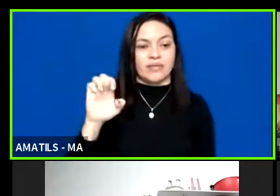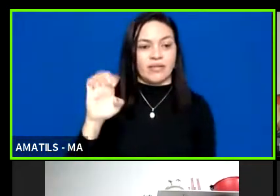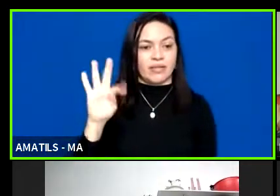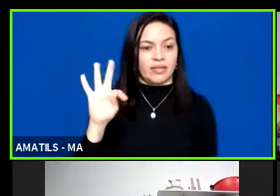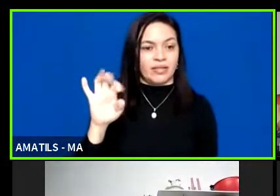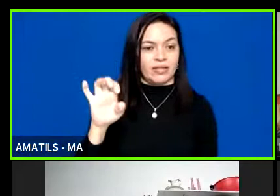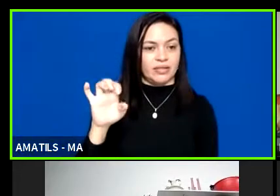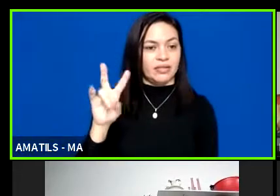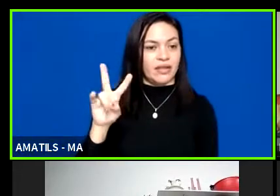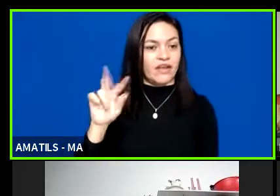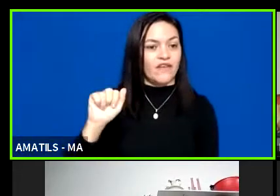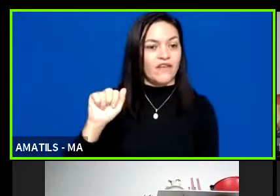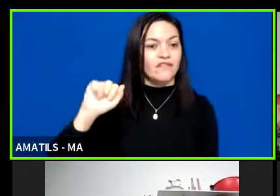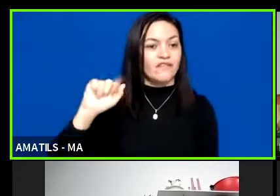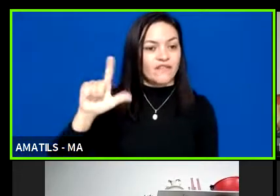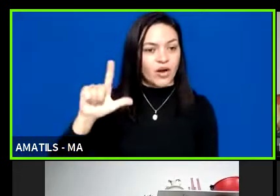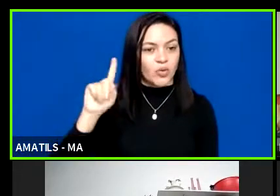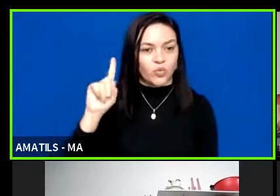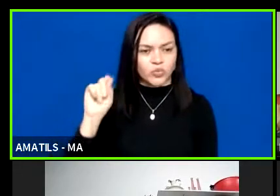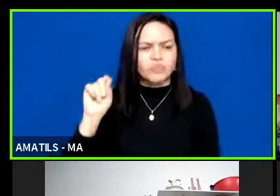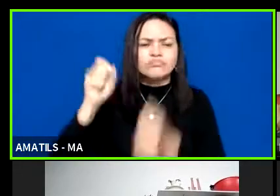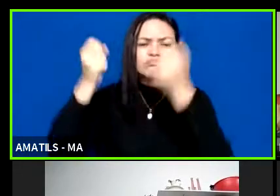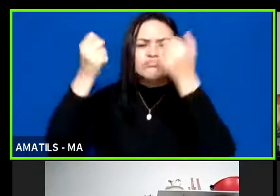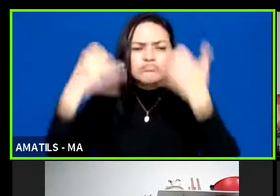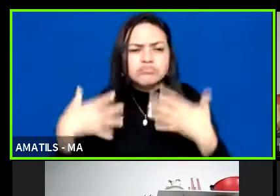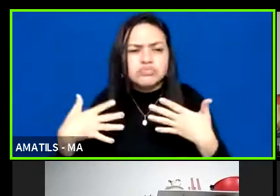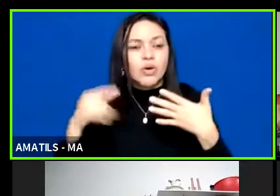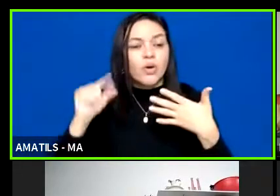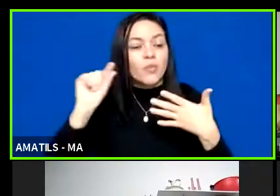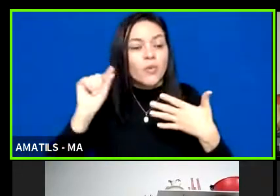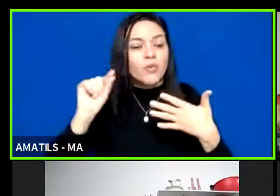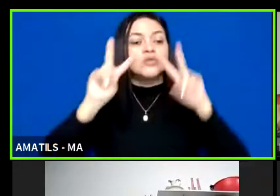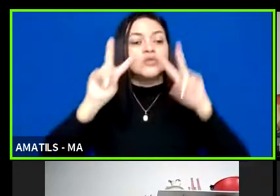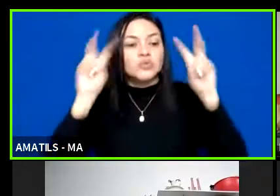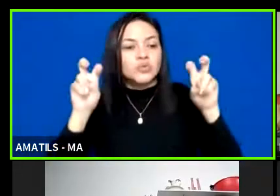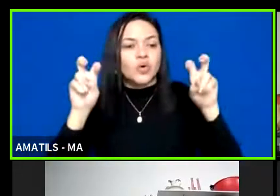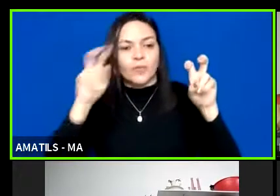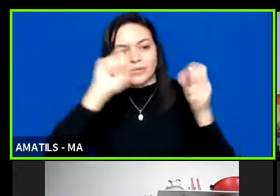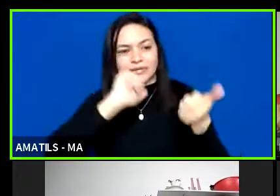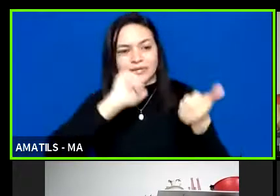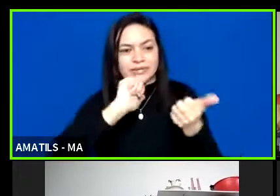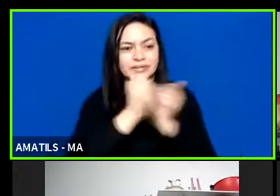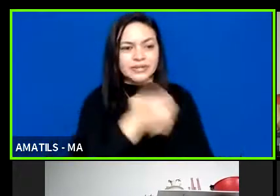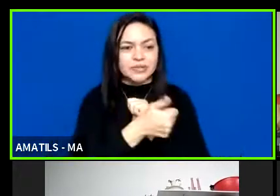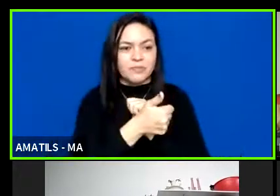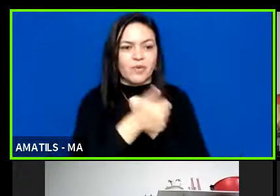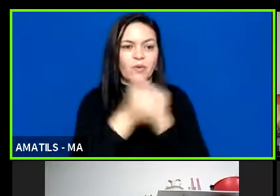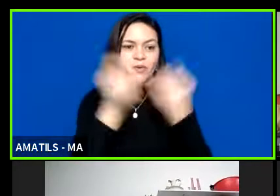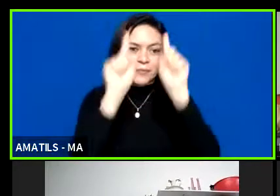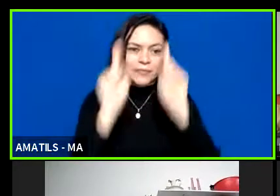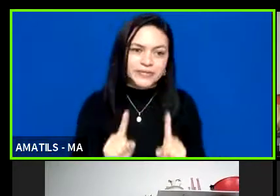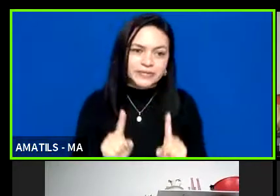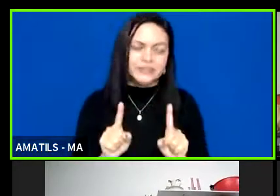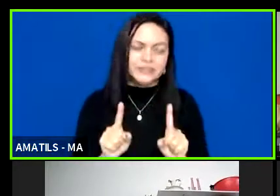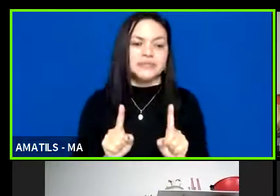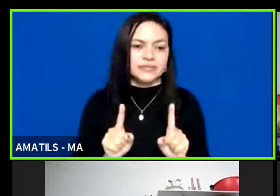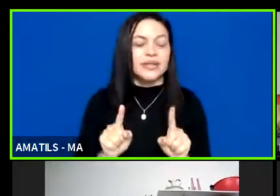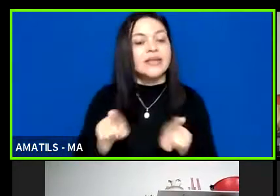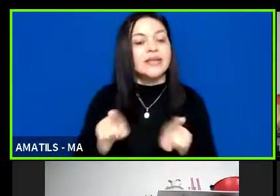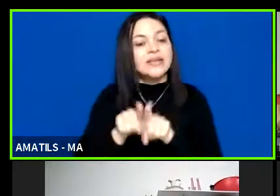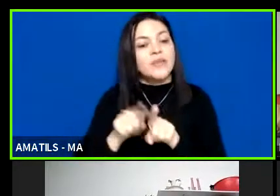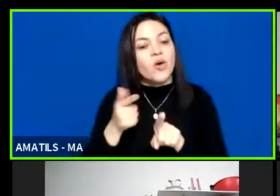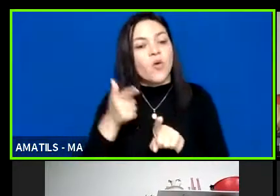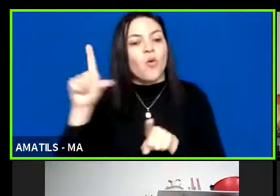paradisporto, viu, Etevaldo? Após o Etevaldo, ele vai devolver a fala para mim e a vai ouvir também um outro companheiro aqui de